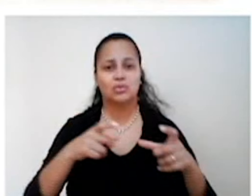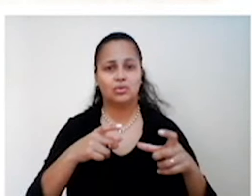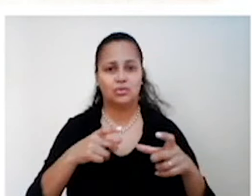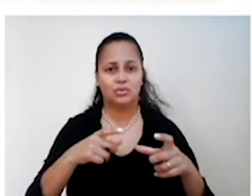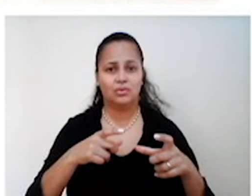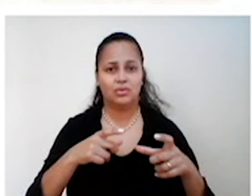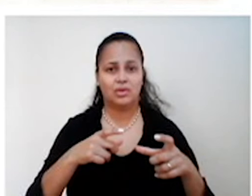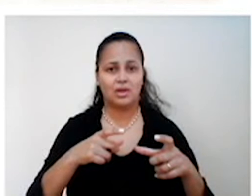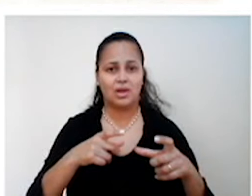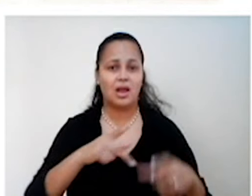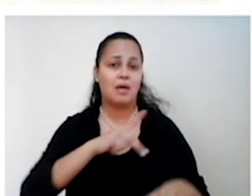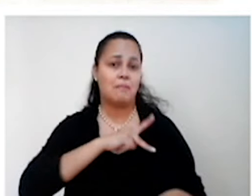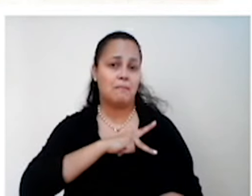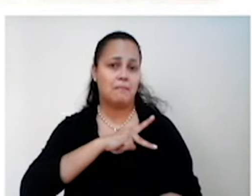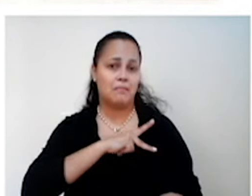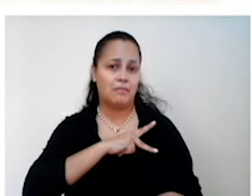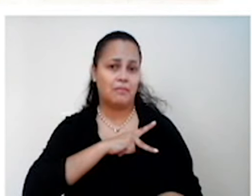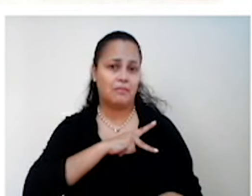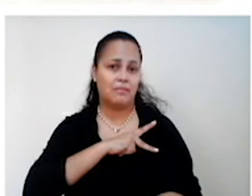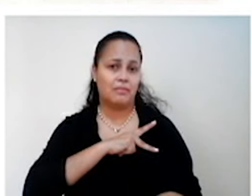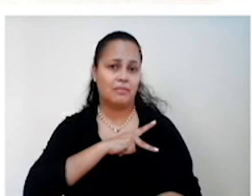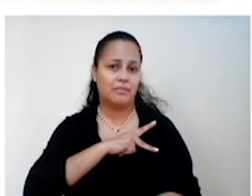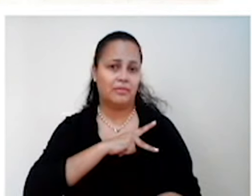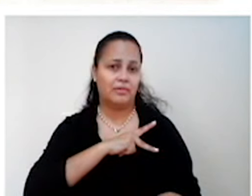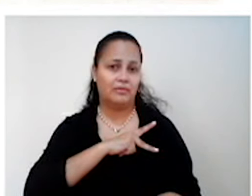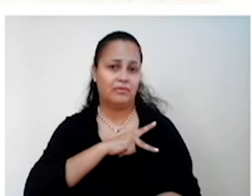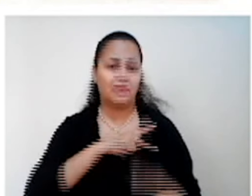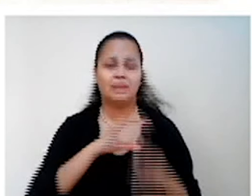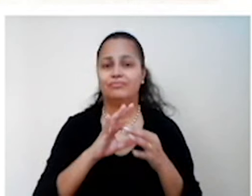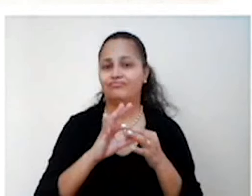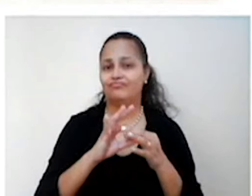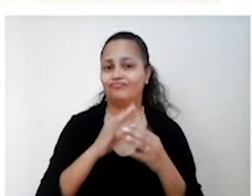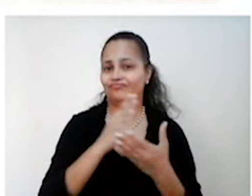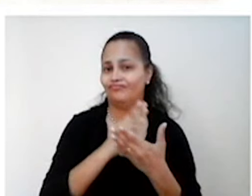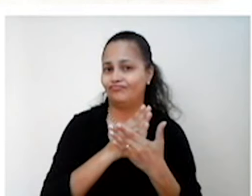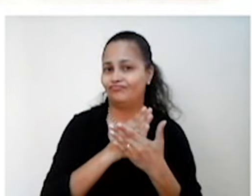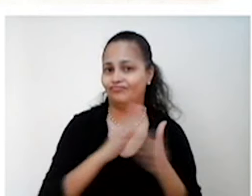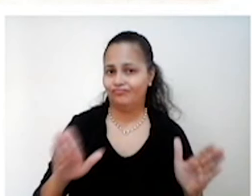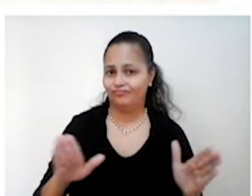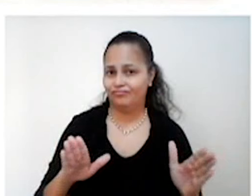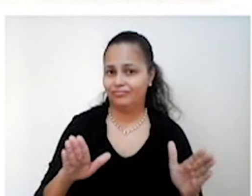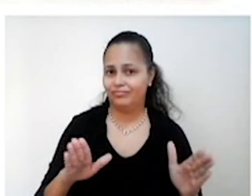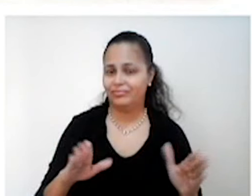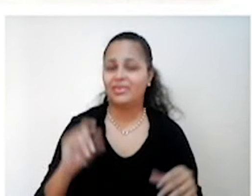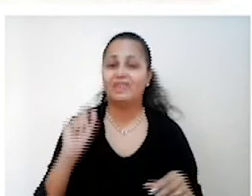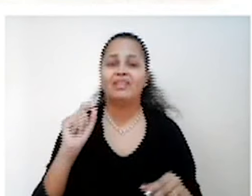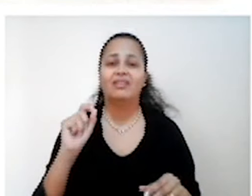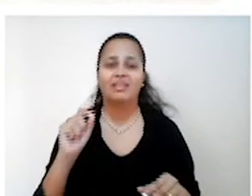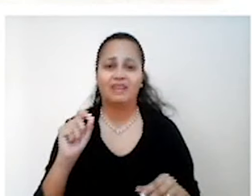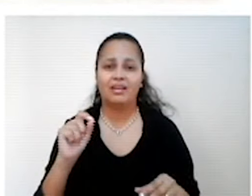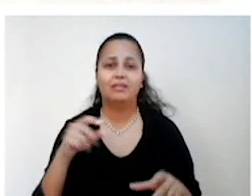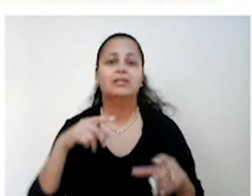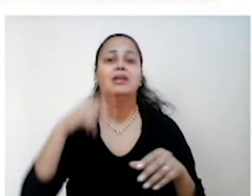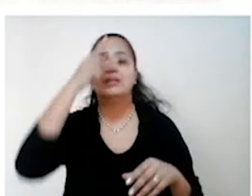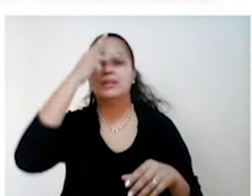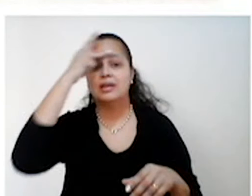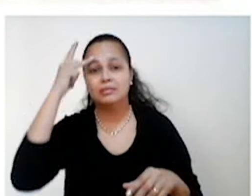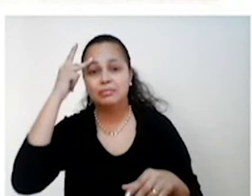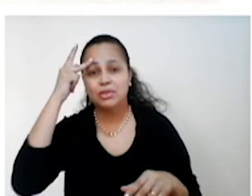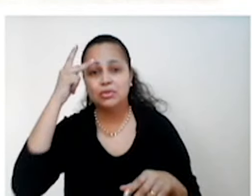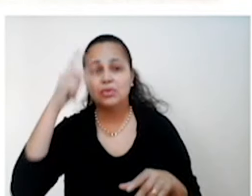a propriedade privada dos meios de produção fosse abolida. Quem participava desses movimentos? Operários,